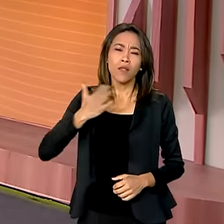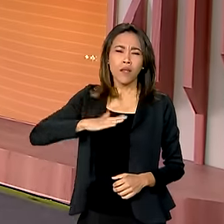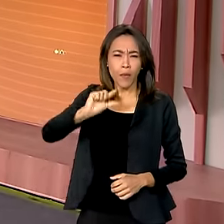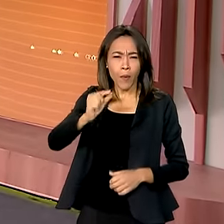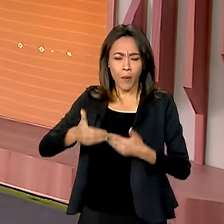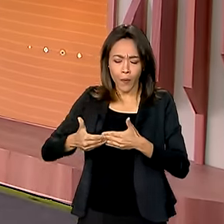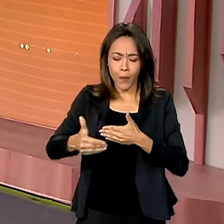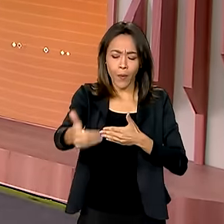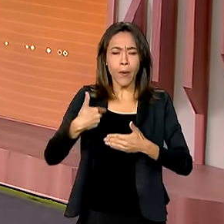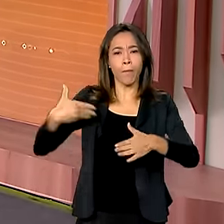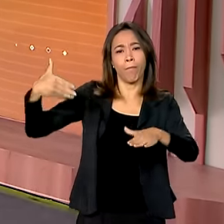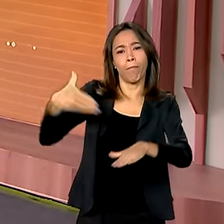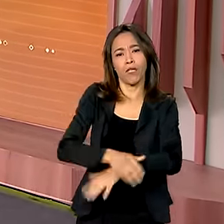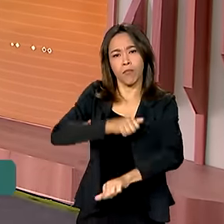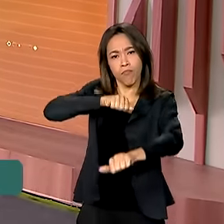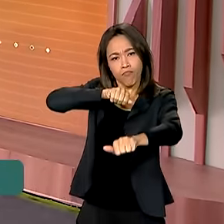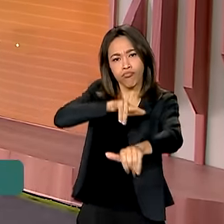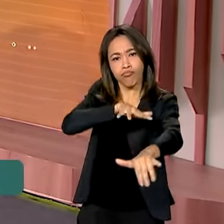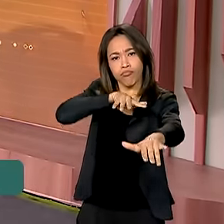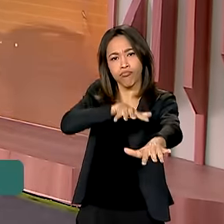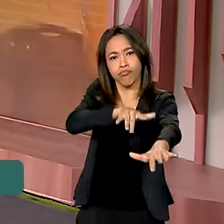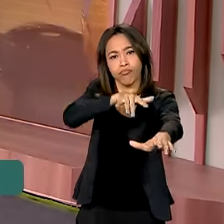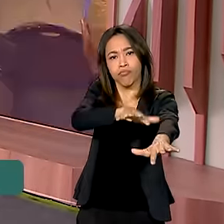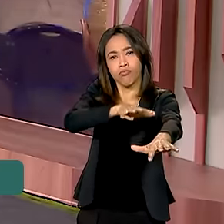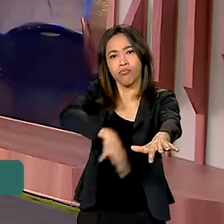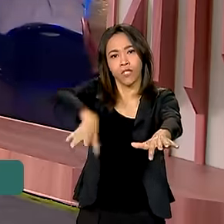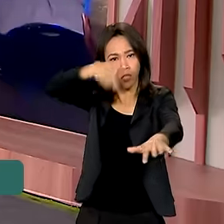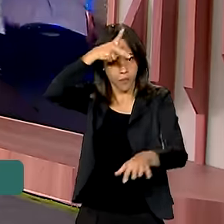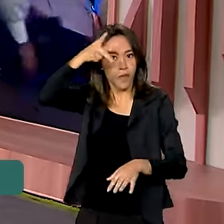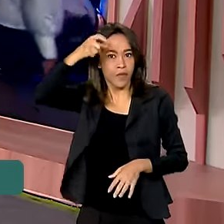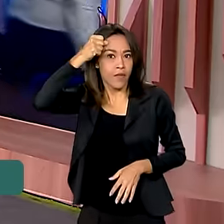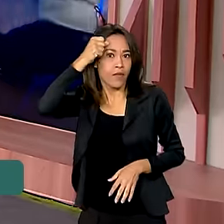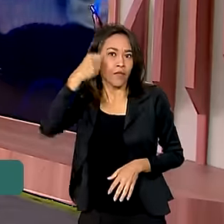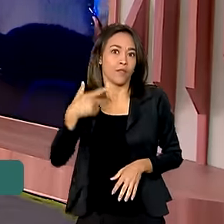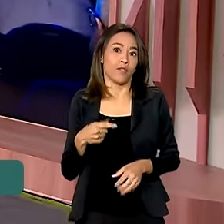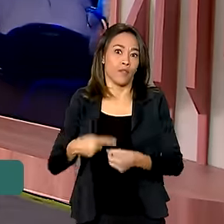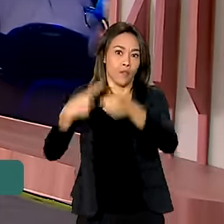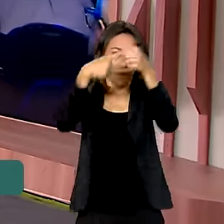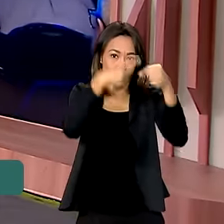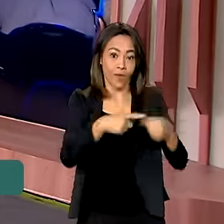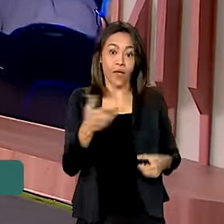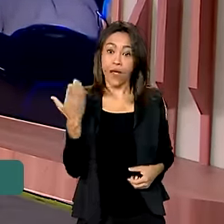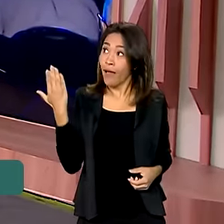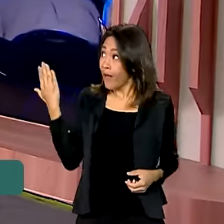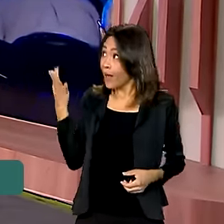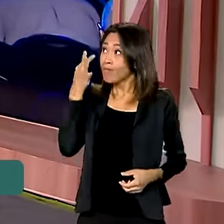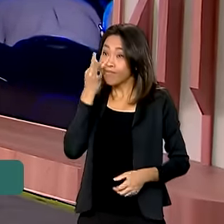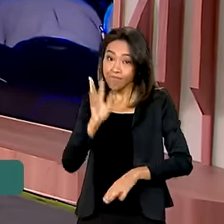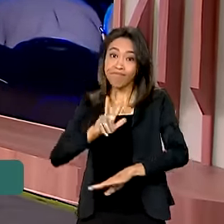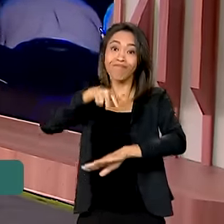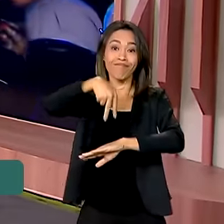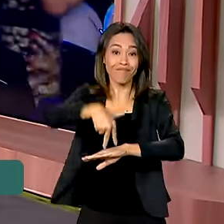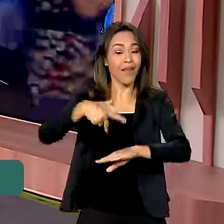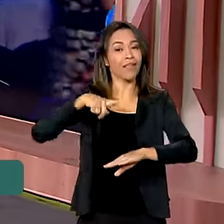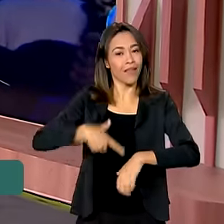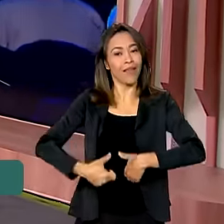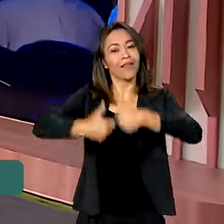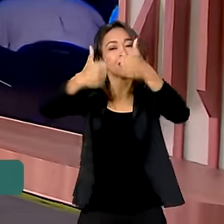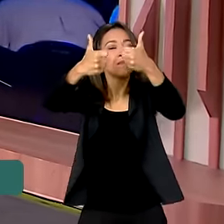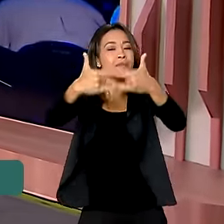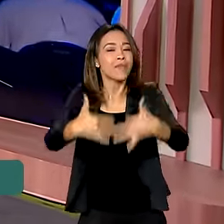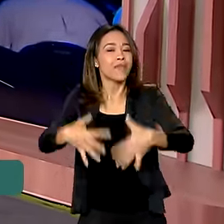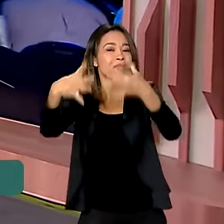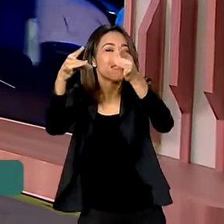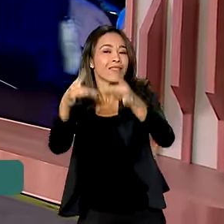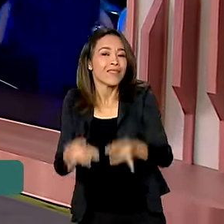da Marcha à Brasília em defesa dos municípios. A repórter Jéssica Gonçalves está lá e tem todos os detalhes para a gente.